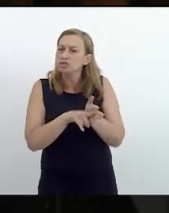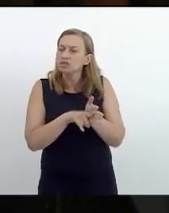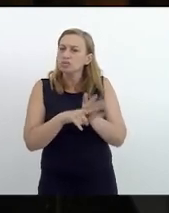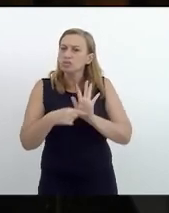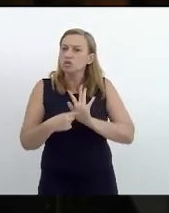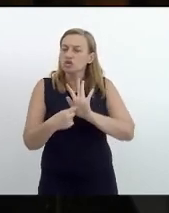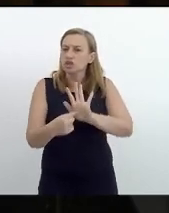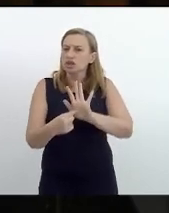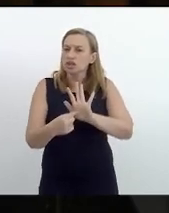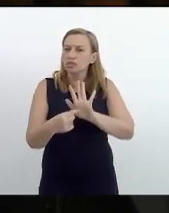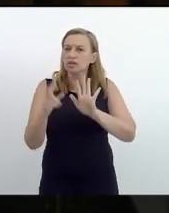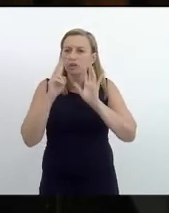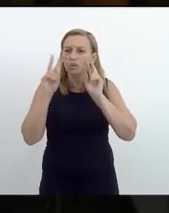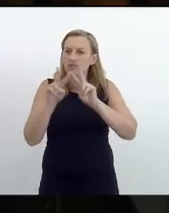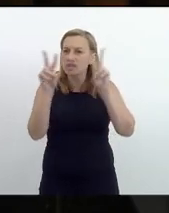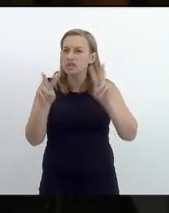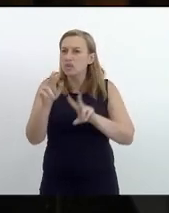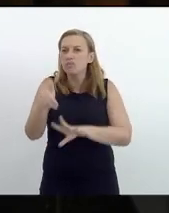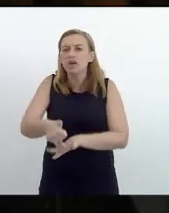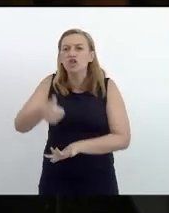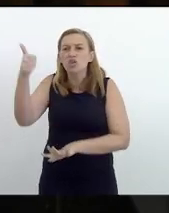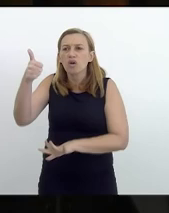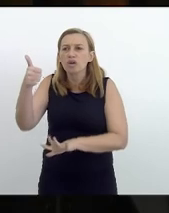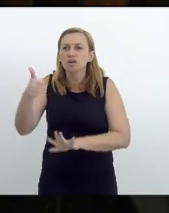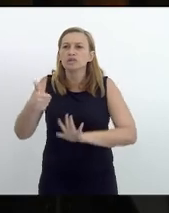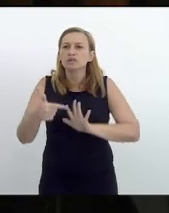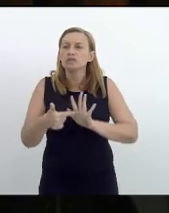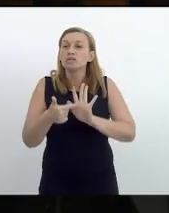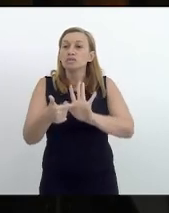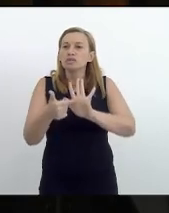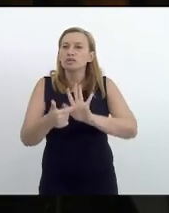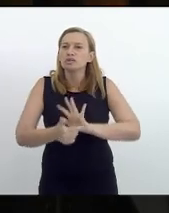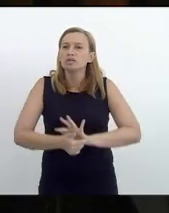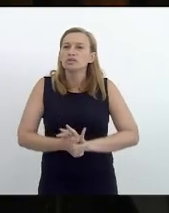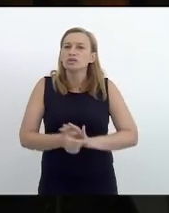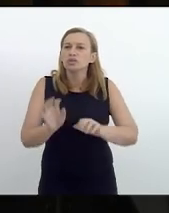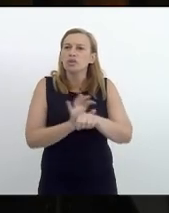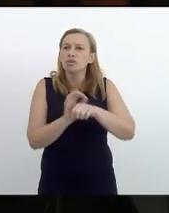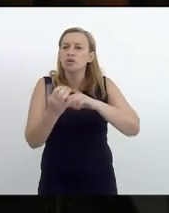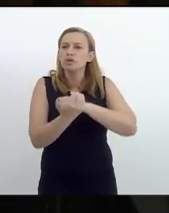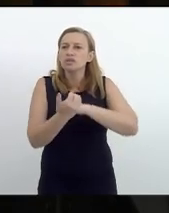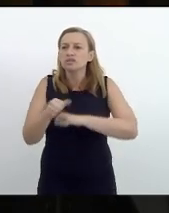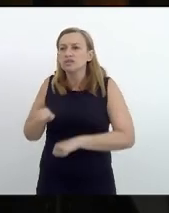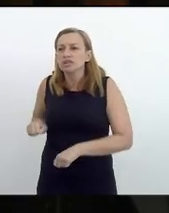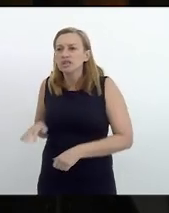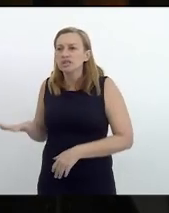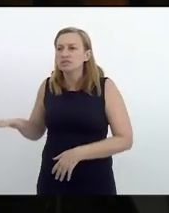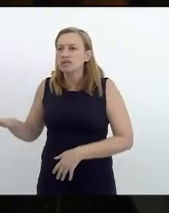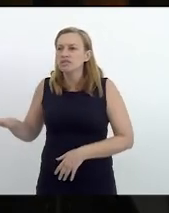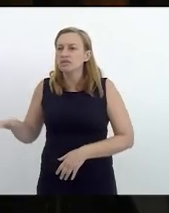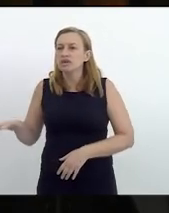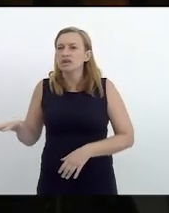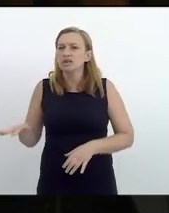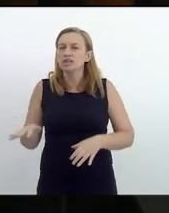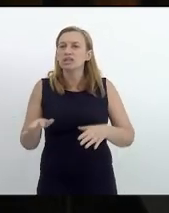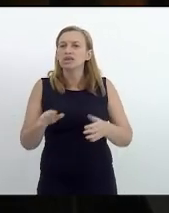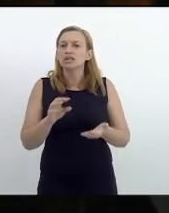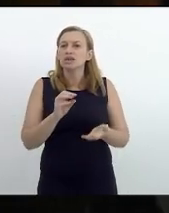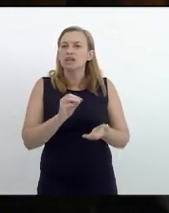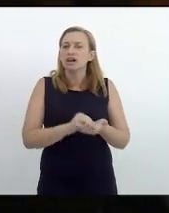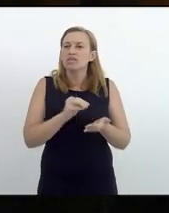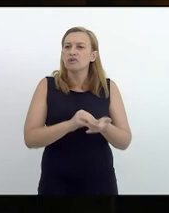tela para a gente ter uma visibilidade mais nítida coronavírus nas favelas a desigualdade e o